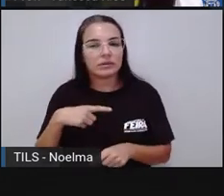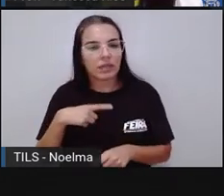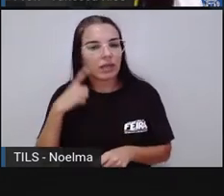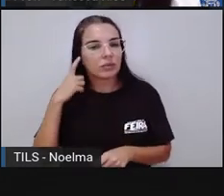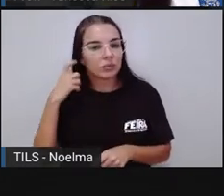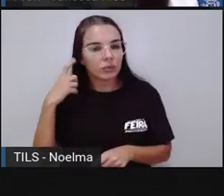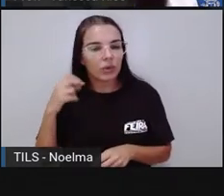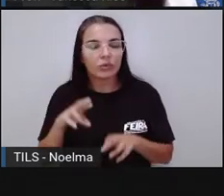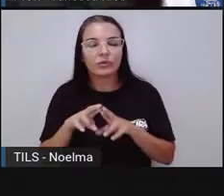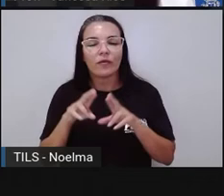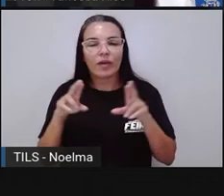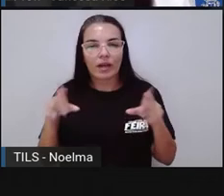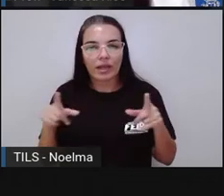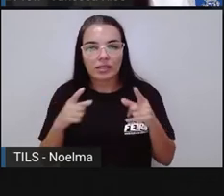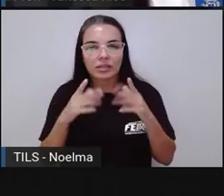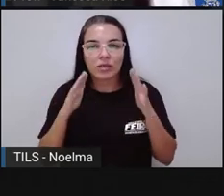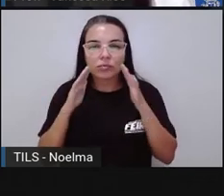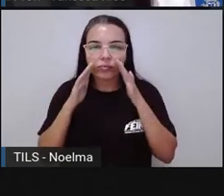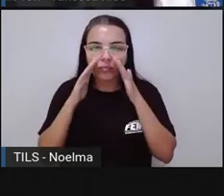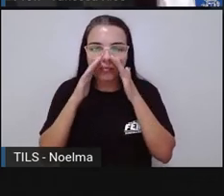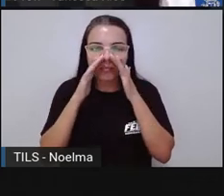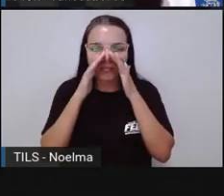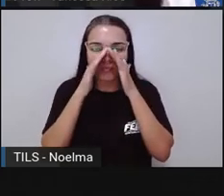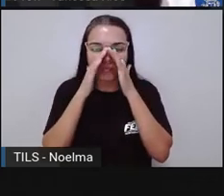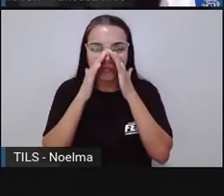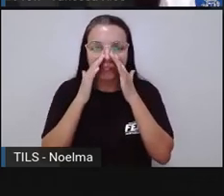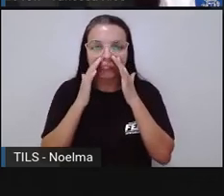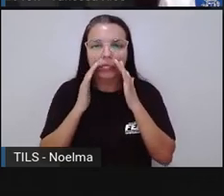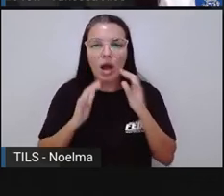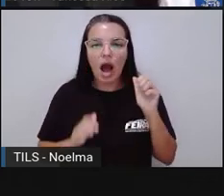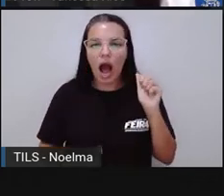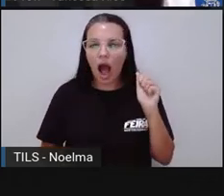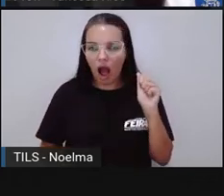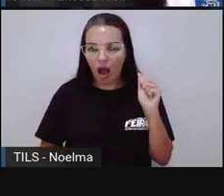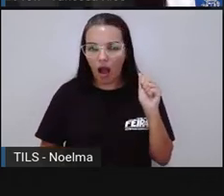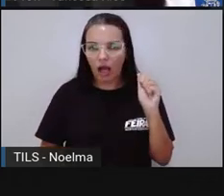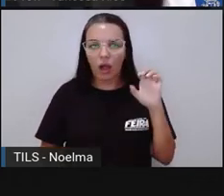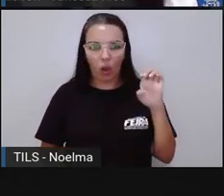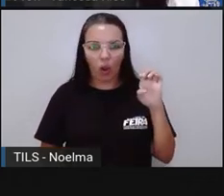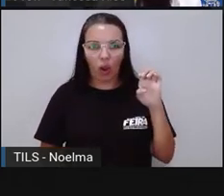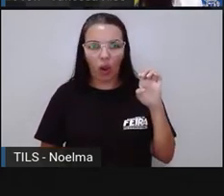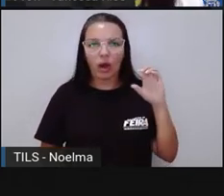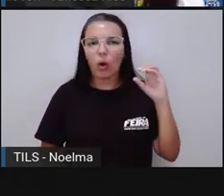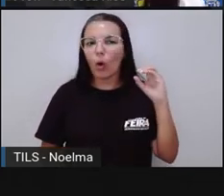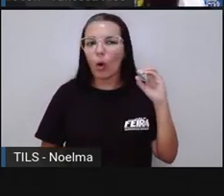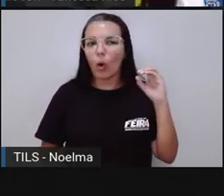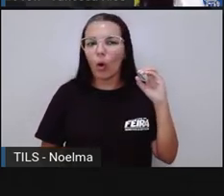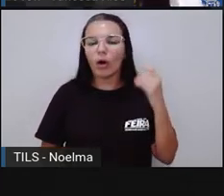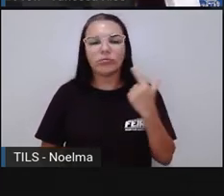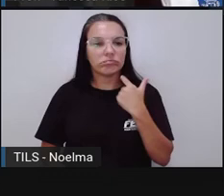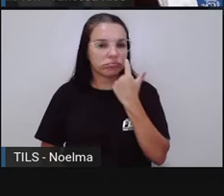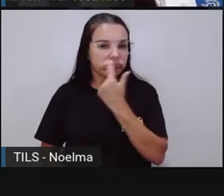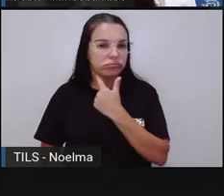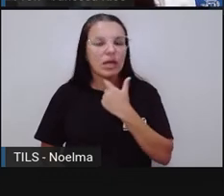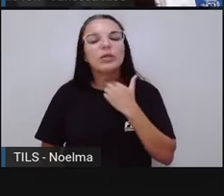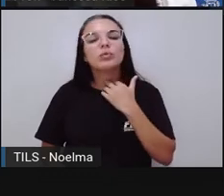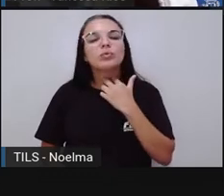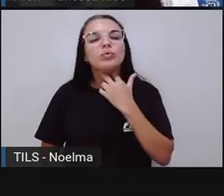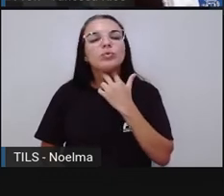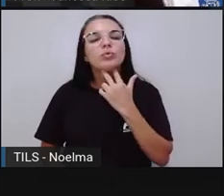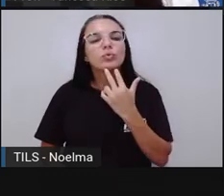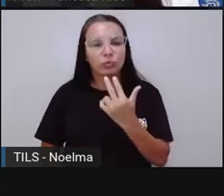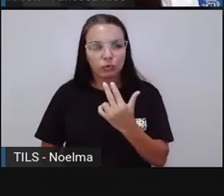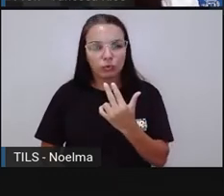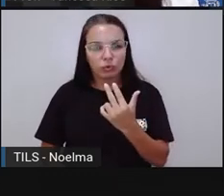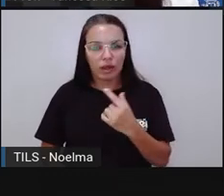e o O passam a ter um som fechado. Então, a gente vai ler Â, Ê e O. Então, quando a gente pensa